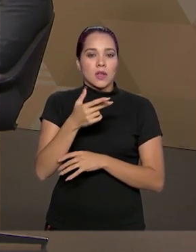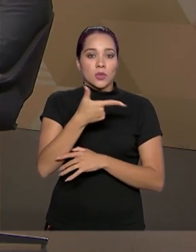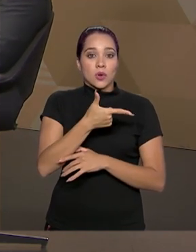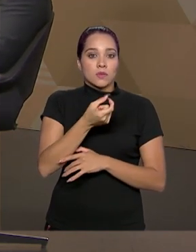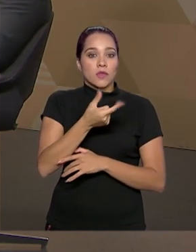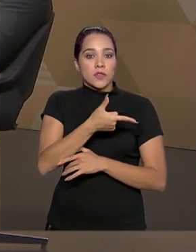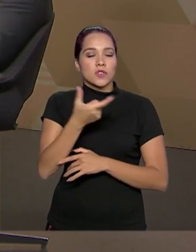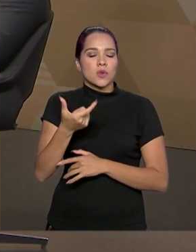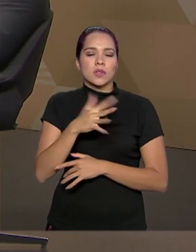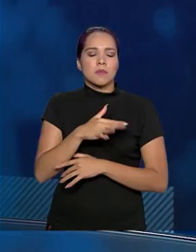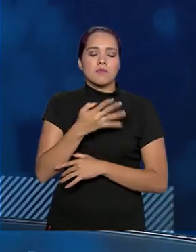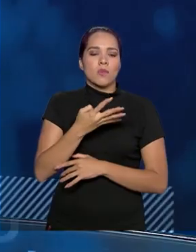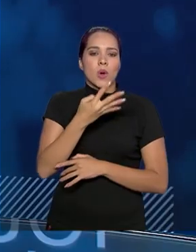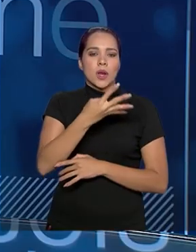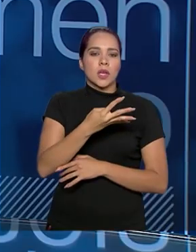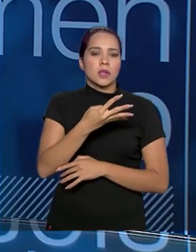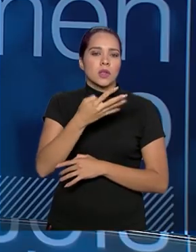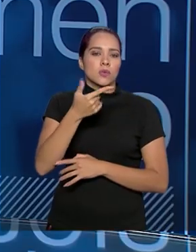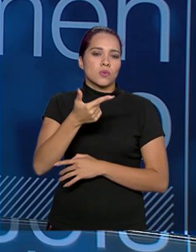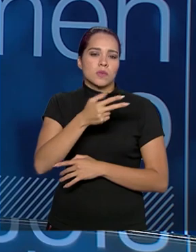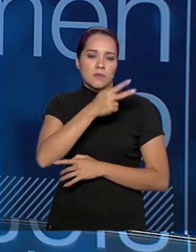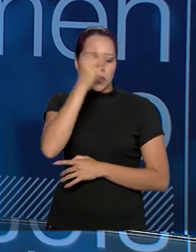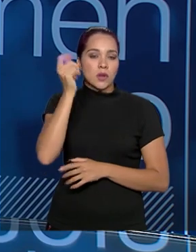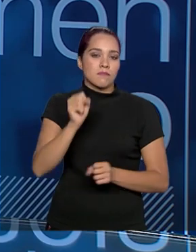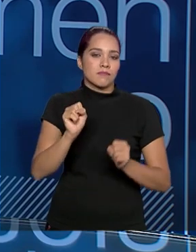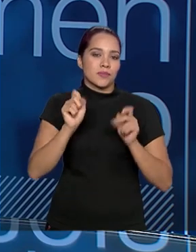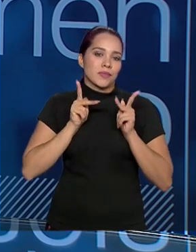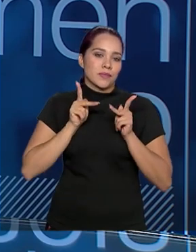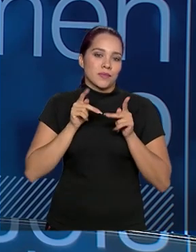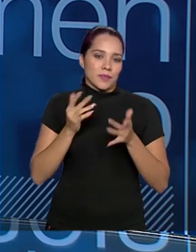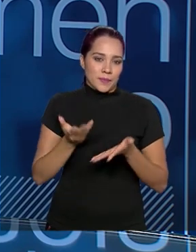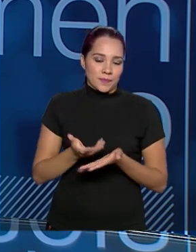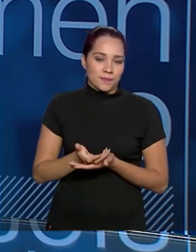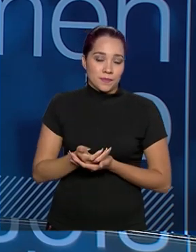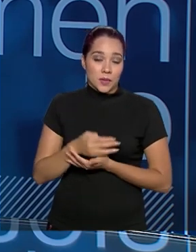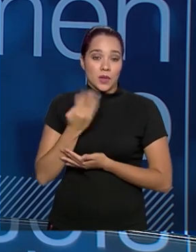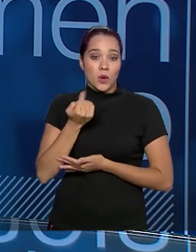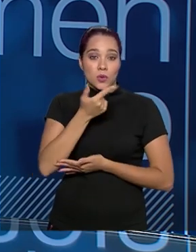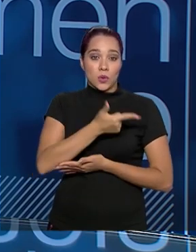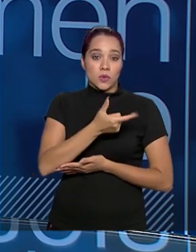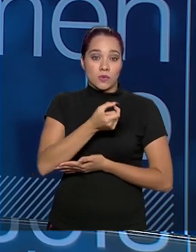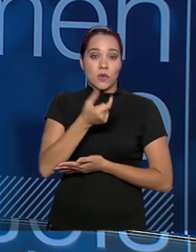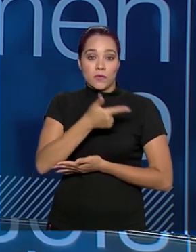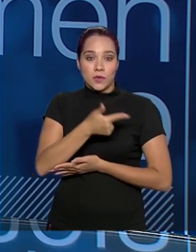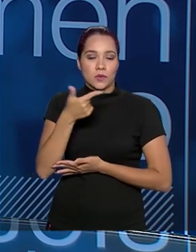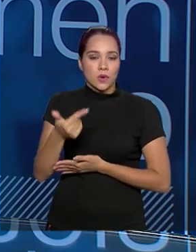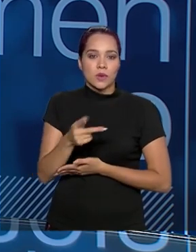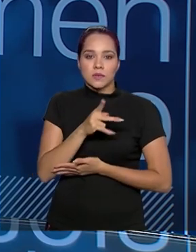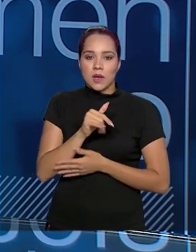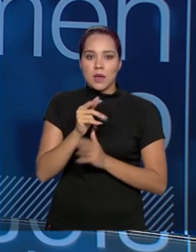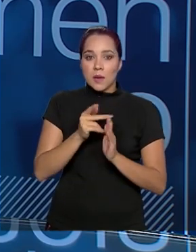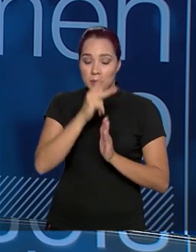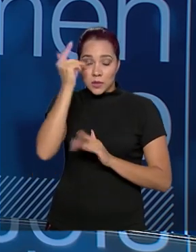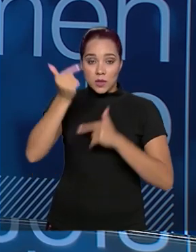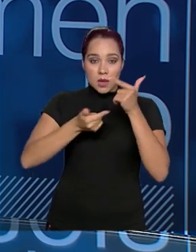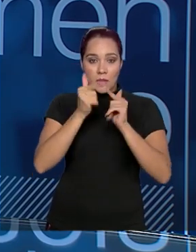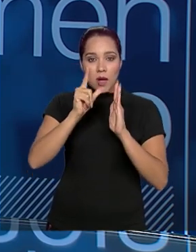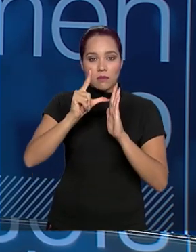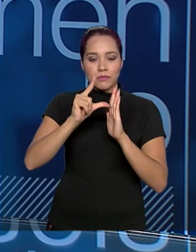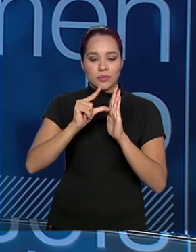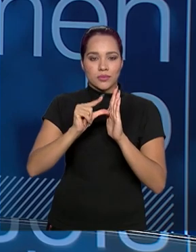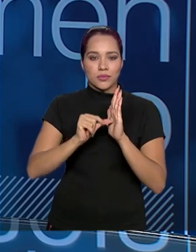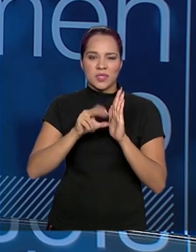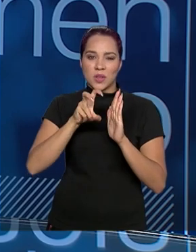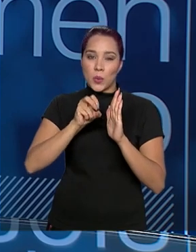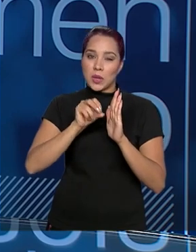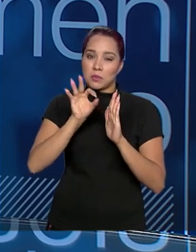aposentadas, num total de 800. Ou seja, a gente, em 2022, vamos ficar com menos de 50% do que a gente